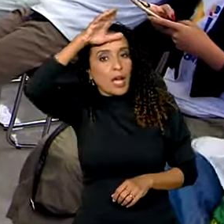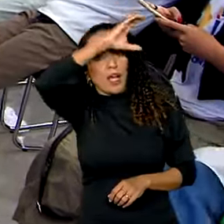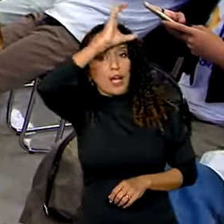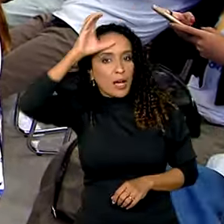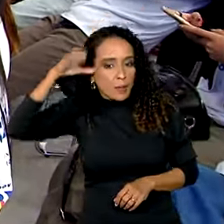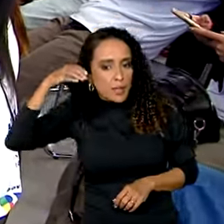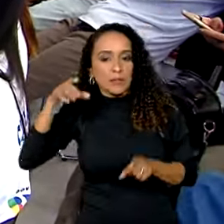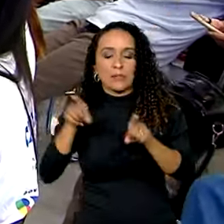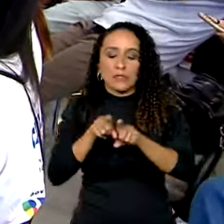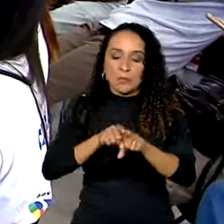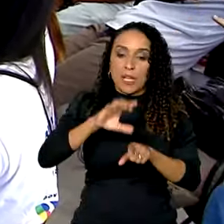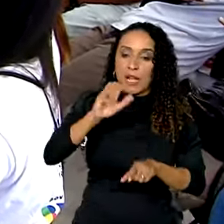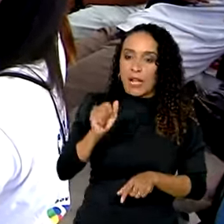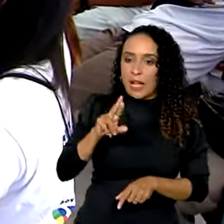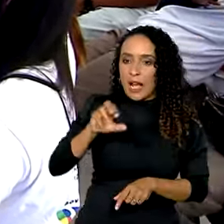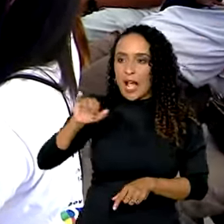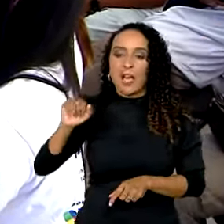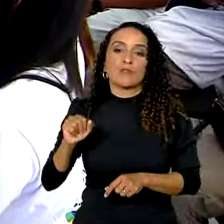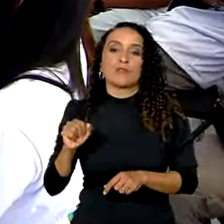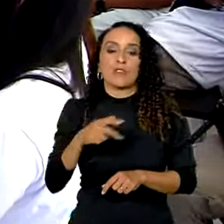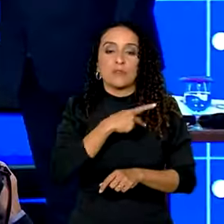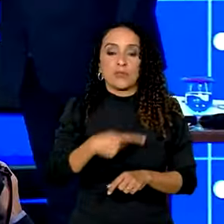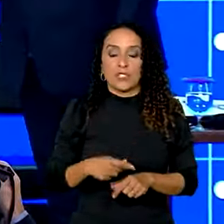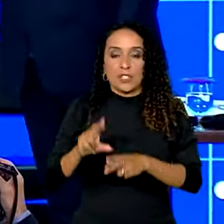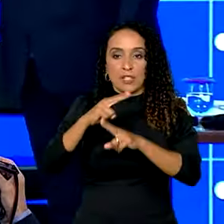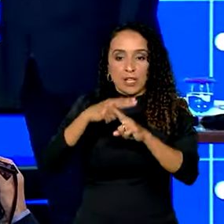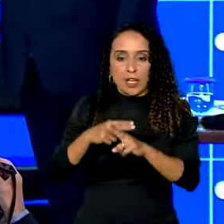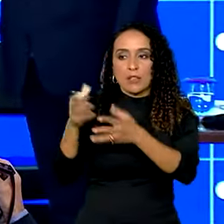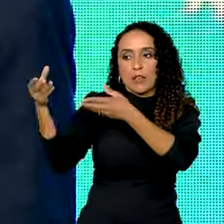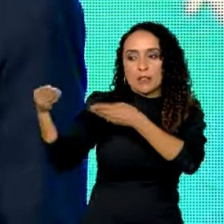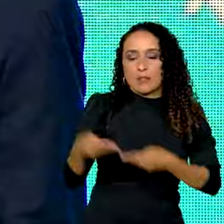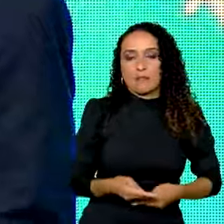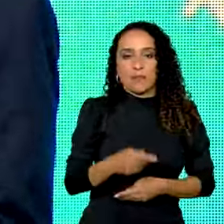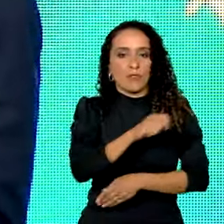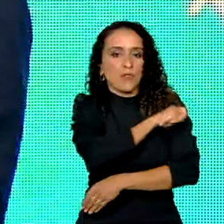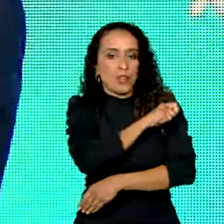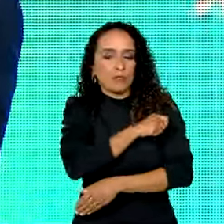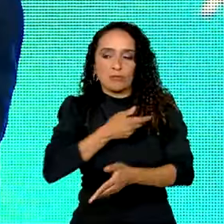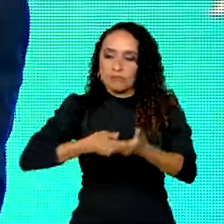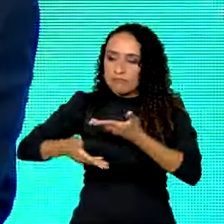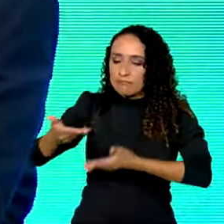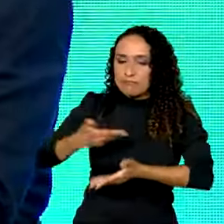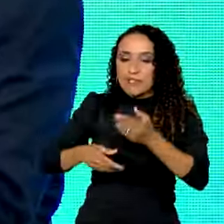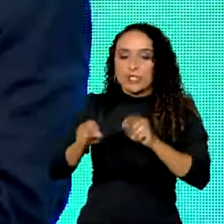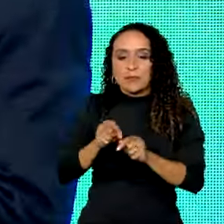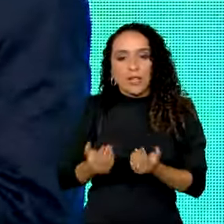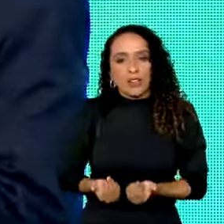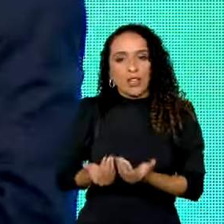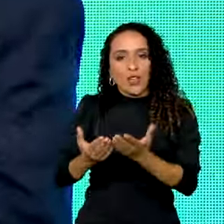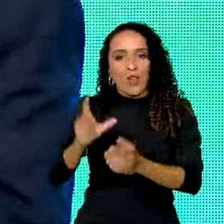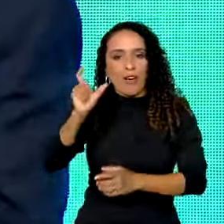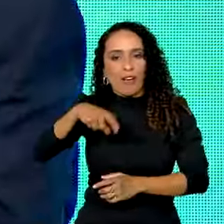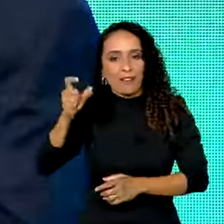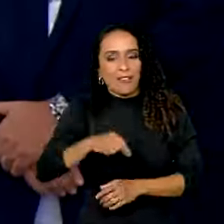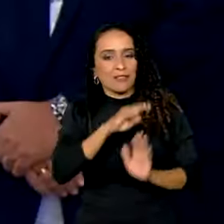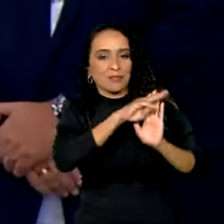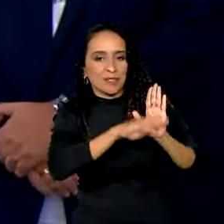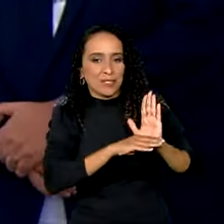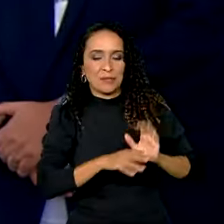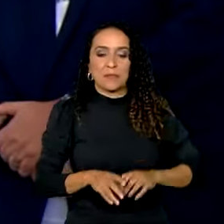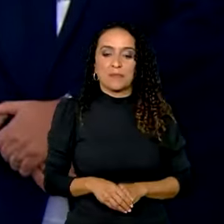Carlos Vieira, receberam estudantes para uma conversa no Palácio do Planalto e fizeram a entrega dos cartões do programa.